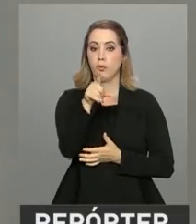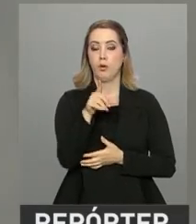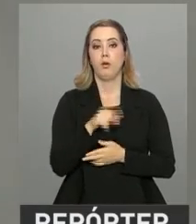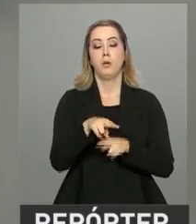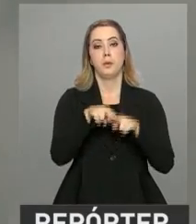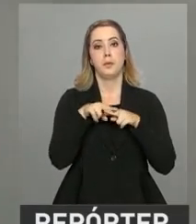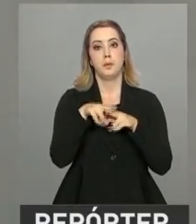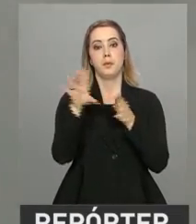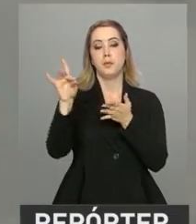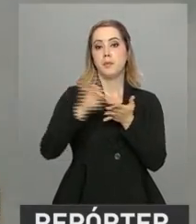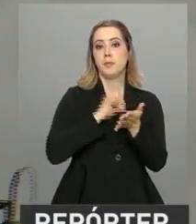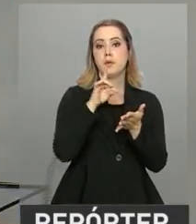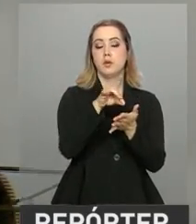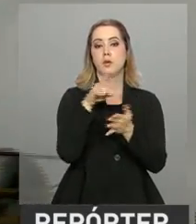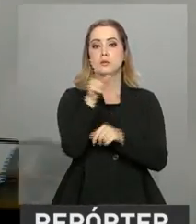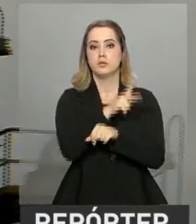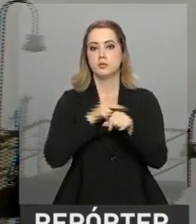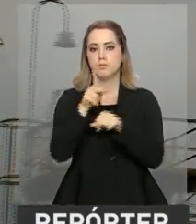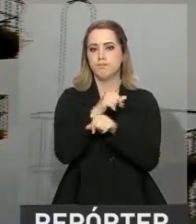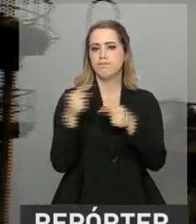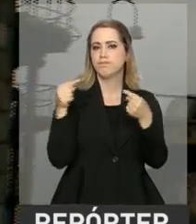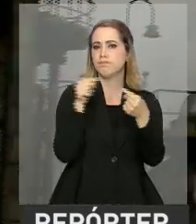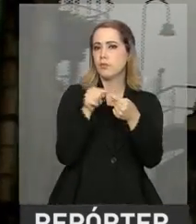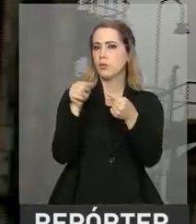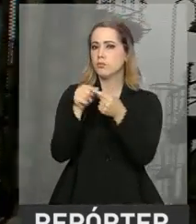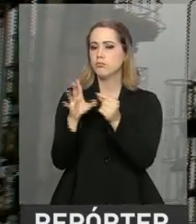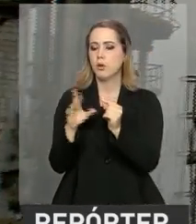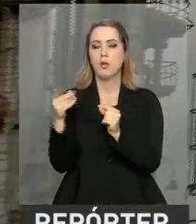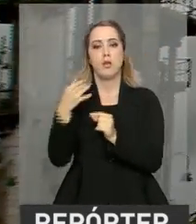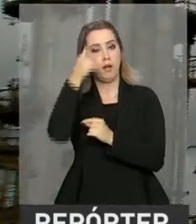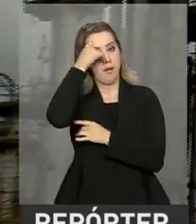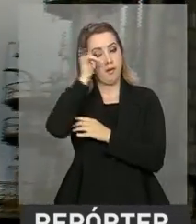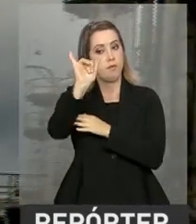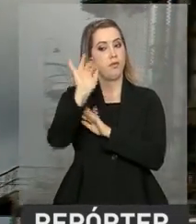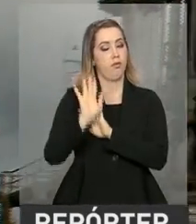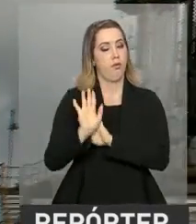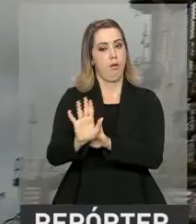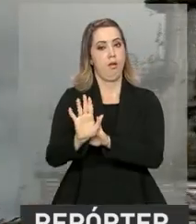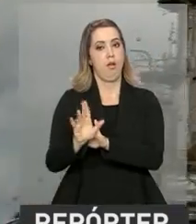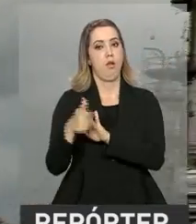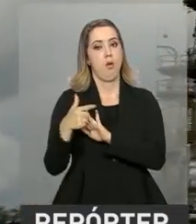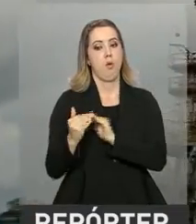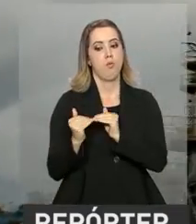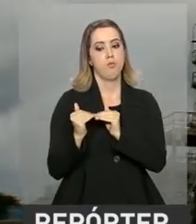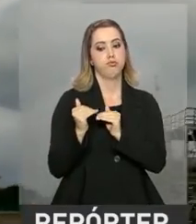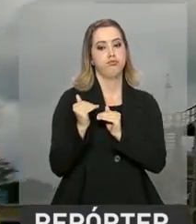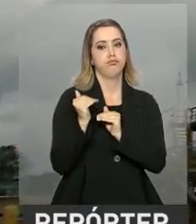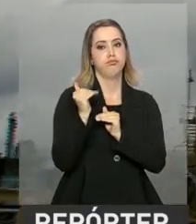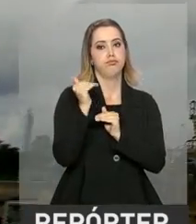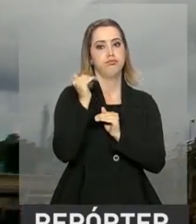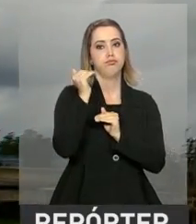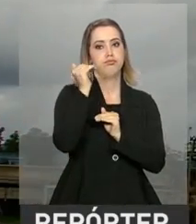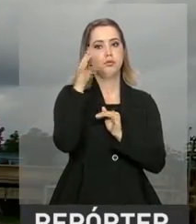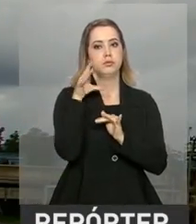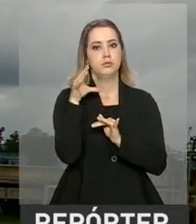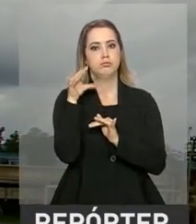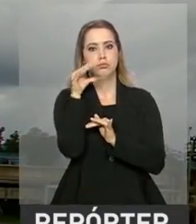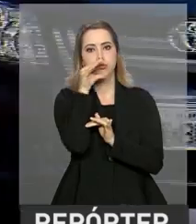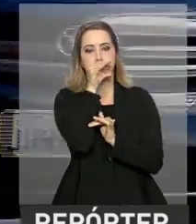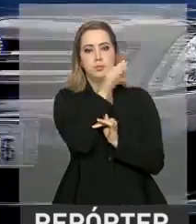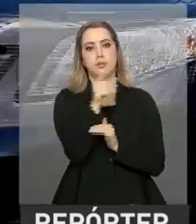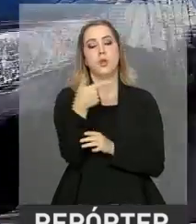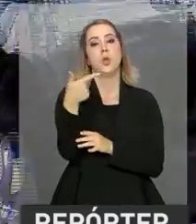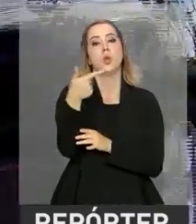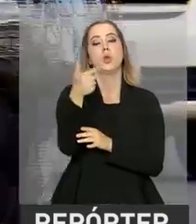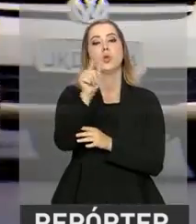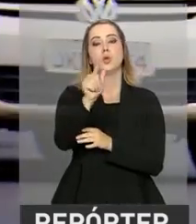Pelo acordo, os países se comprometem a evitar um aumento da temperatura de 2 graus neste século. A meta é